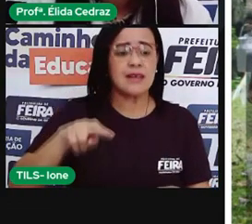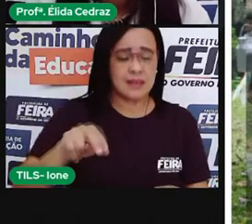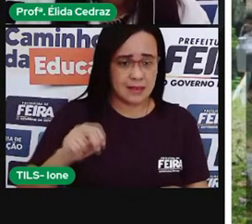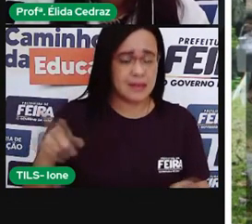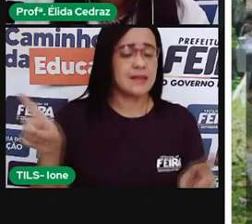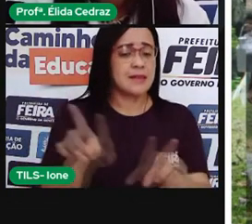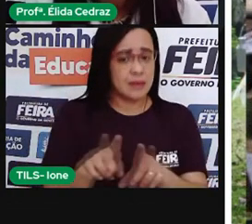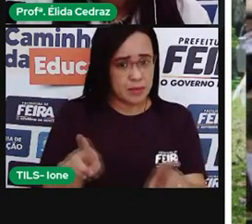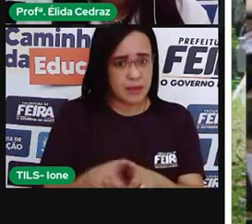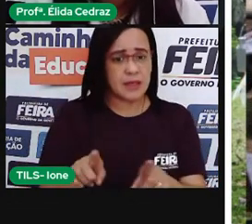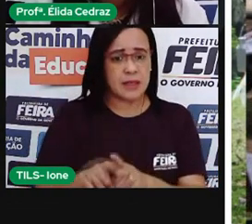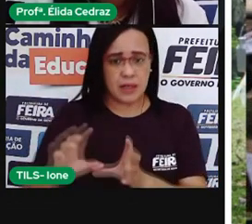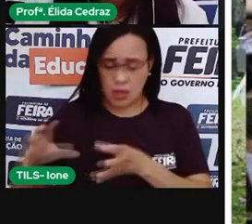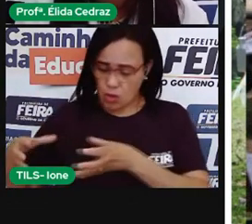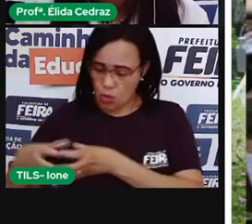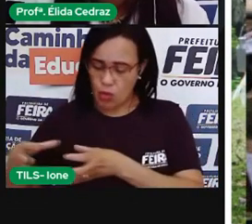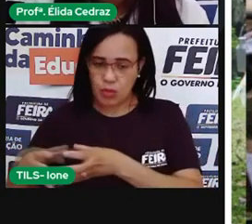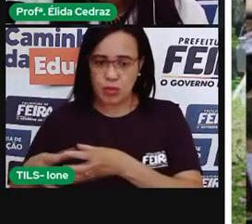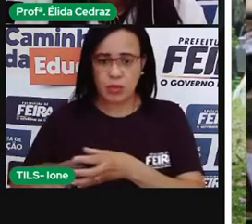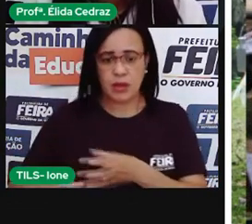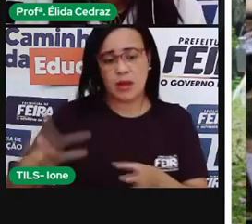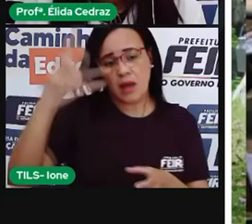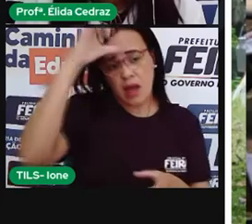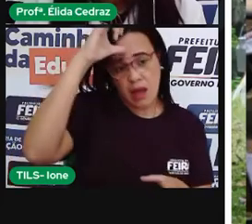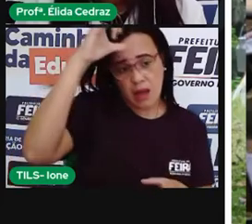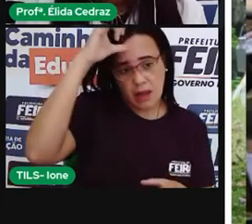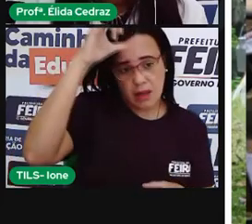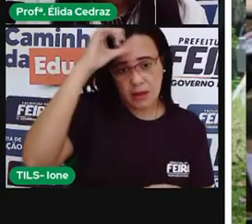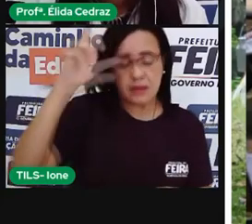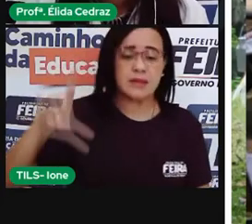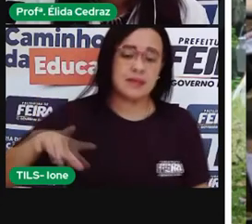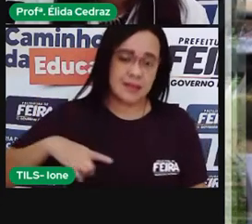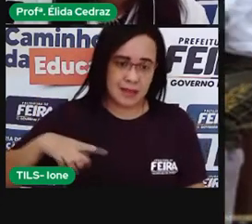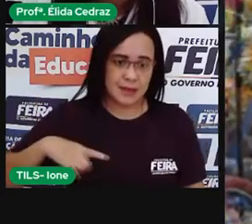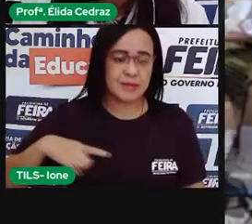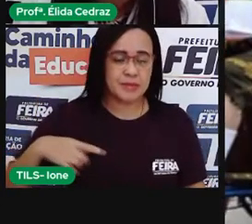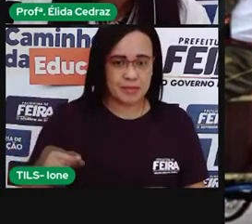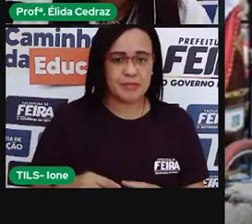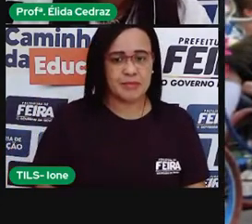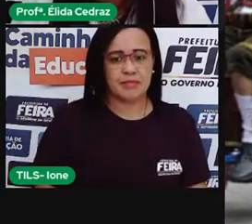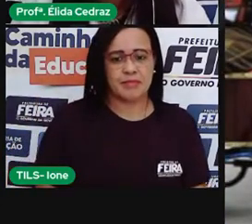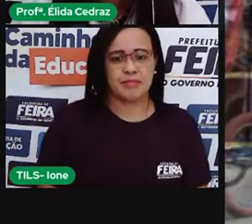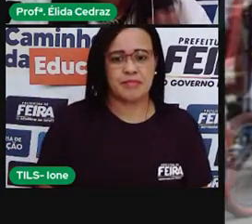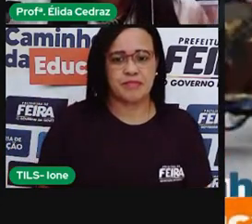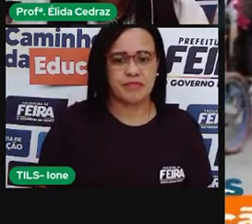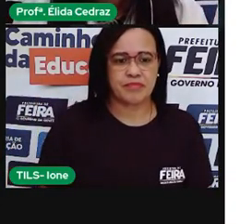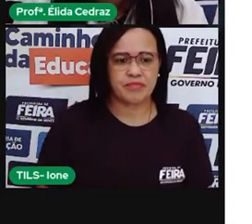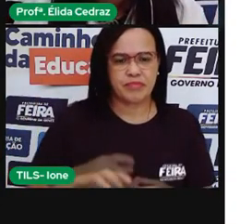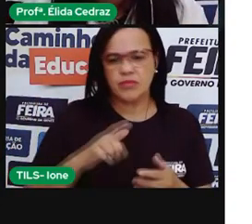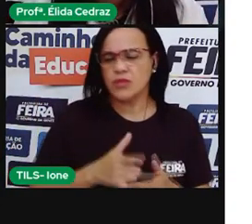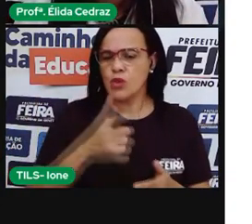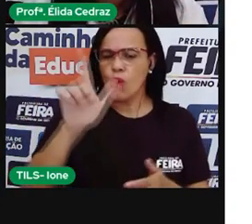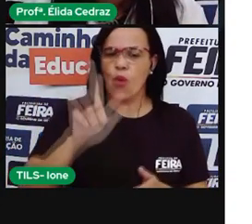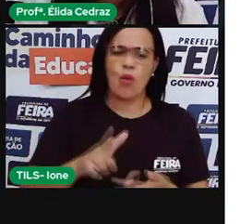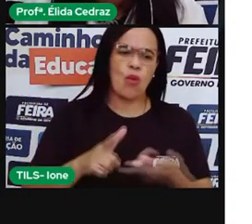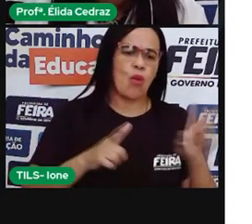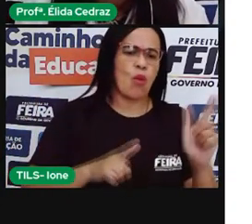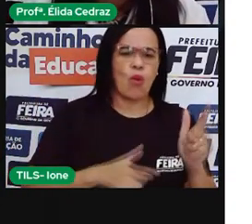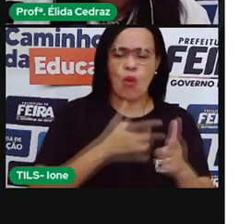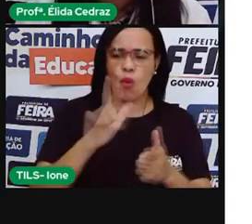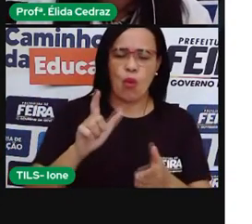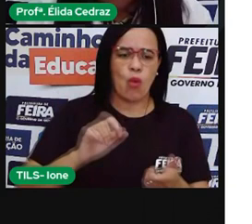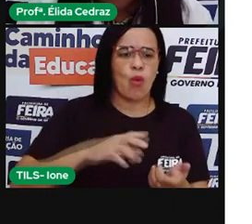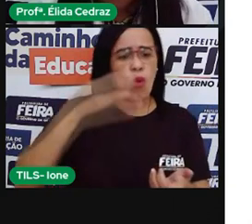A comunidade alemã em Santa Catarina. E nós temos outras contribuições.